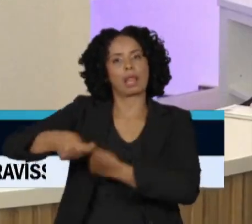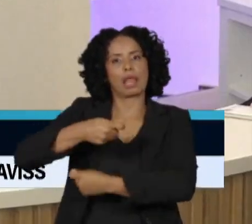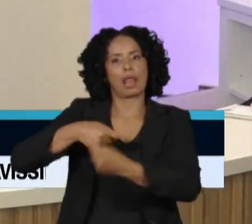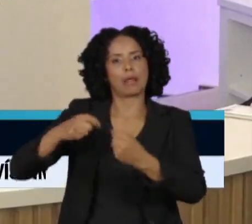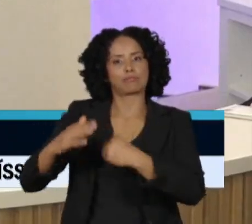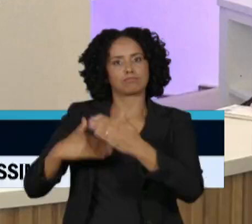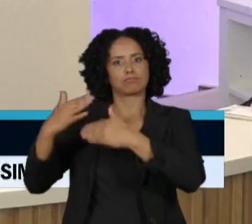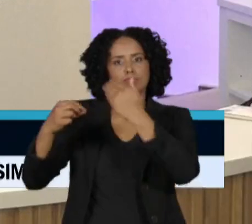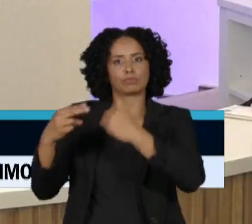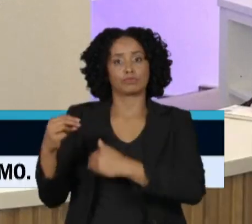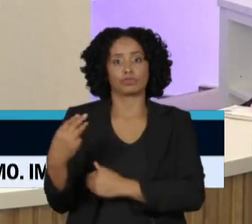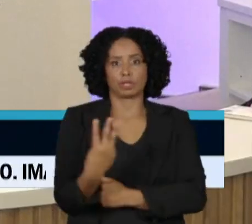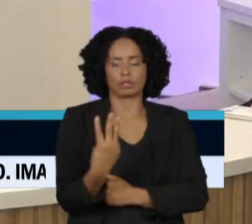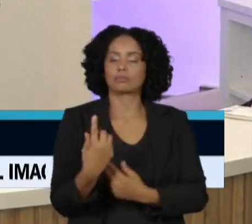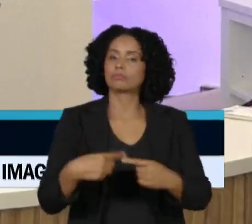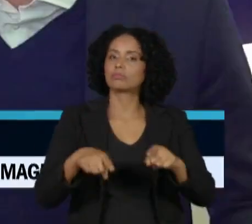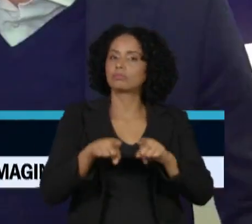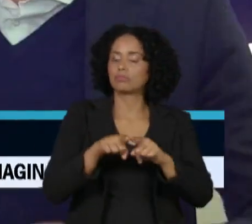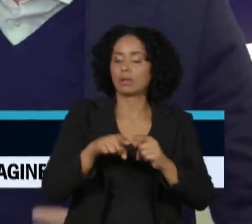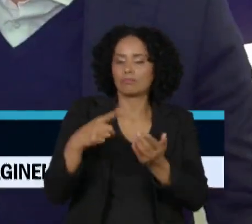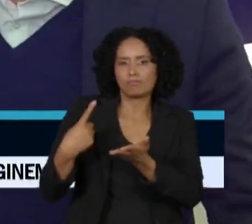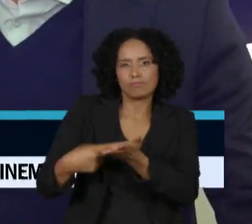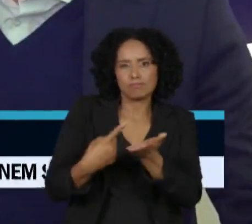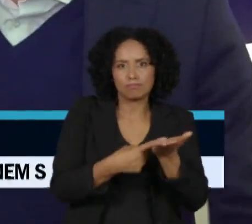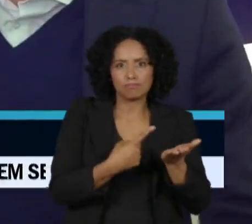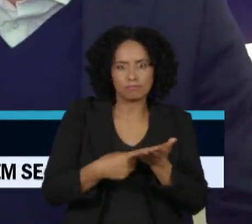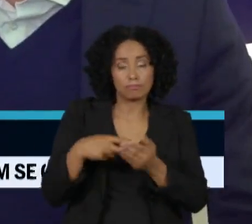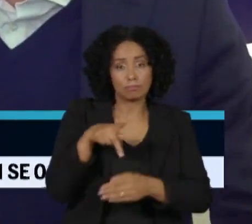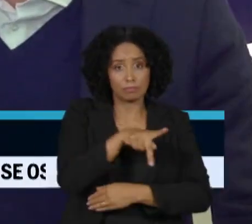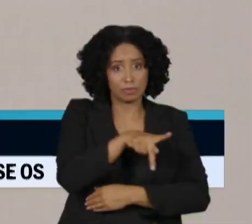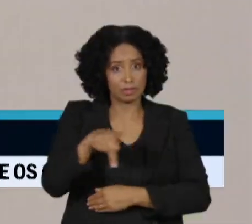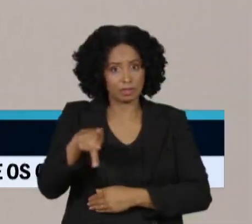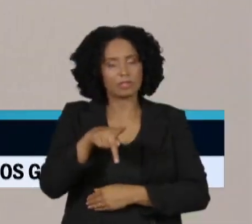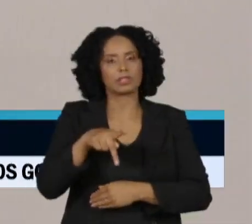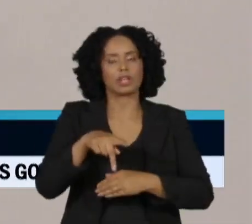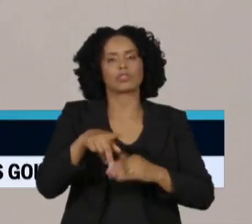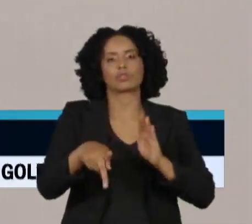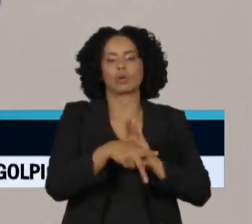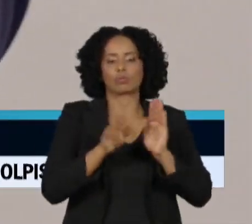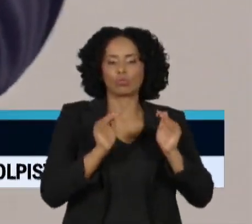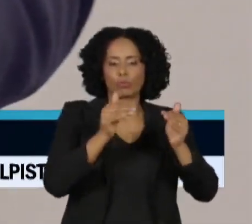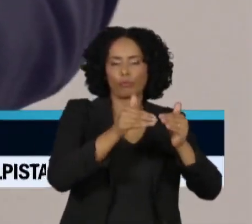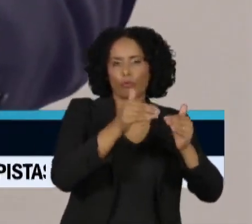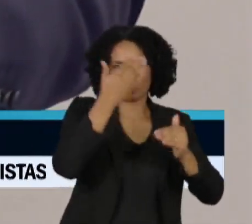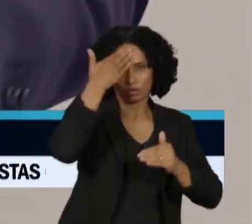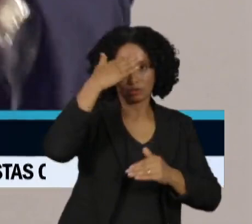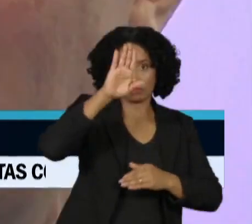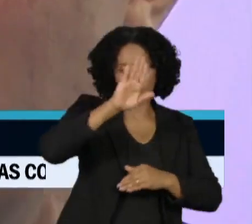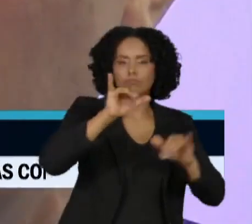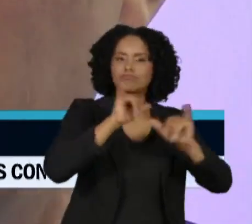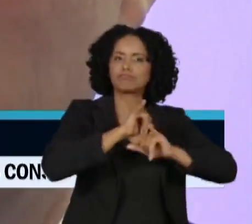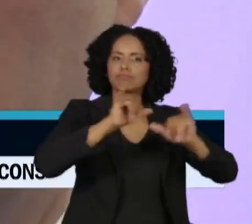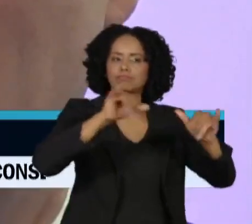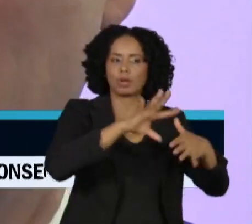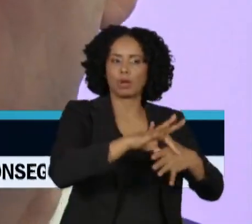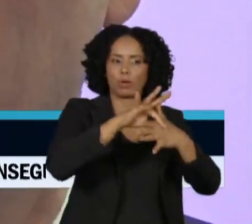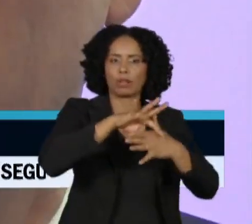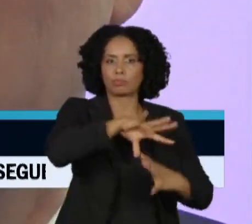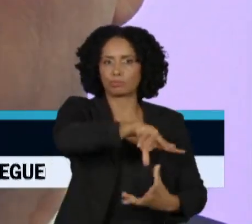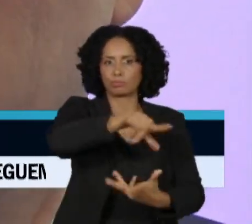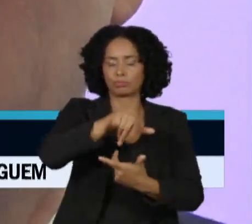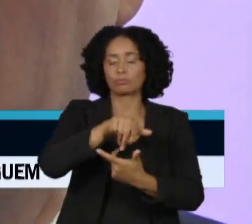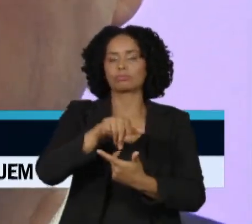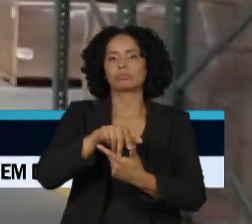isso, em um local marcado pela conversa, o presidente do Fórum de Davos deu o recado para os líderes mundiais. Todos